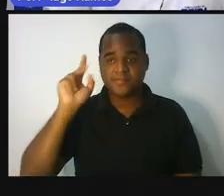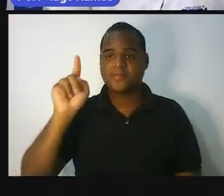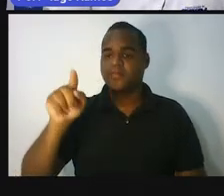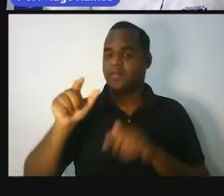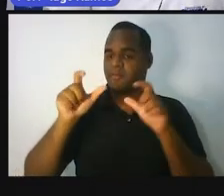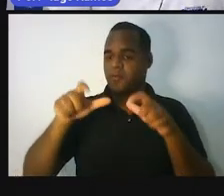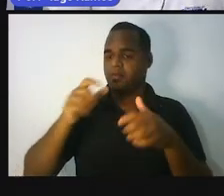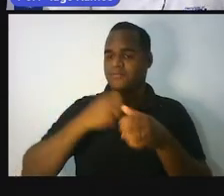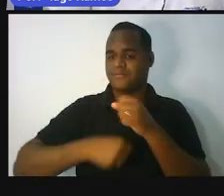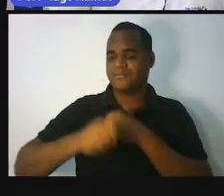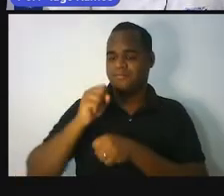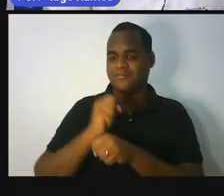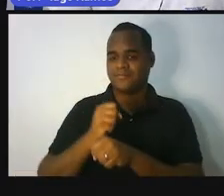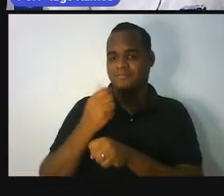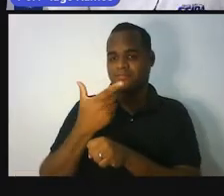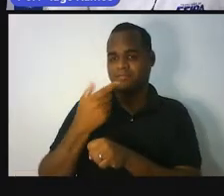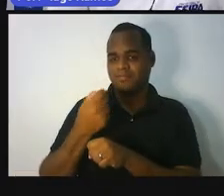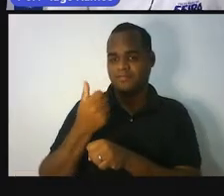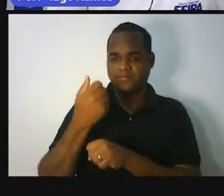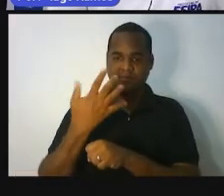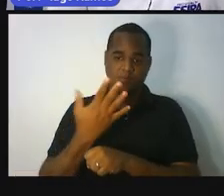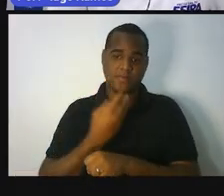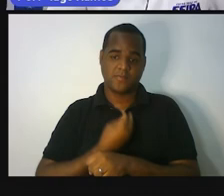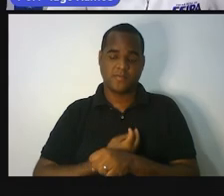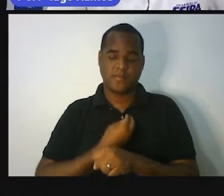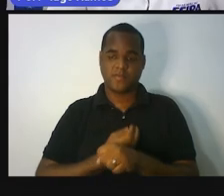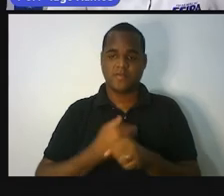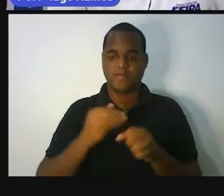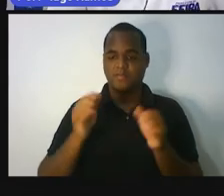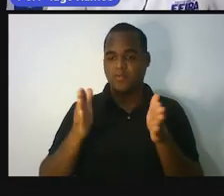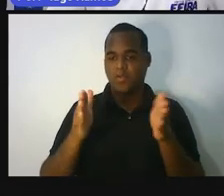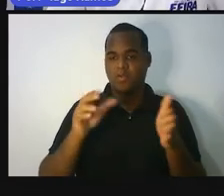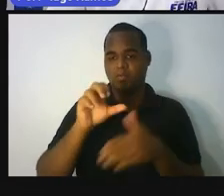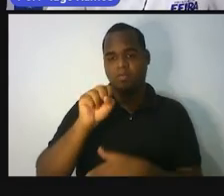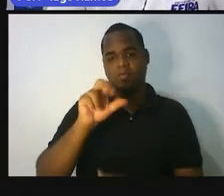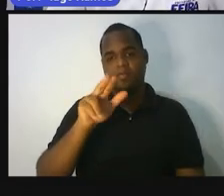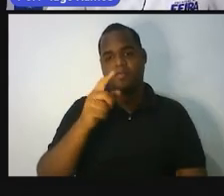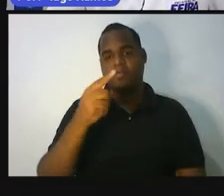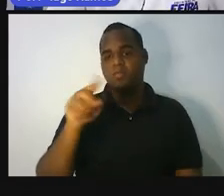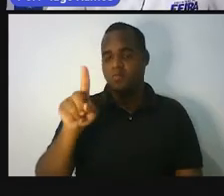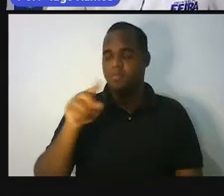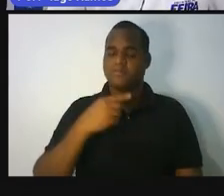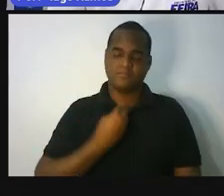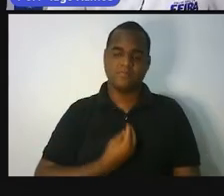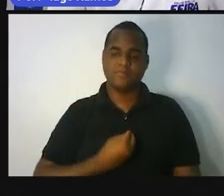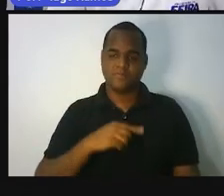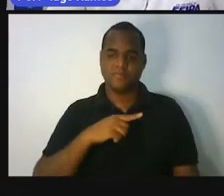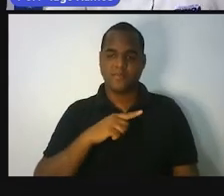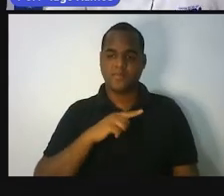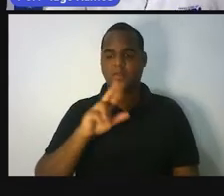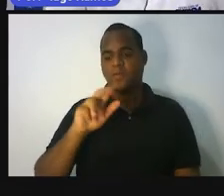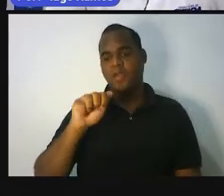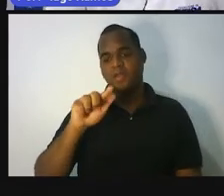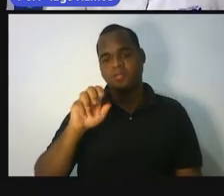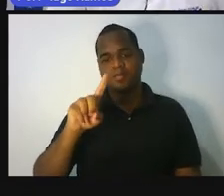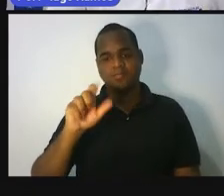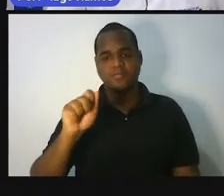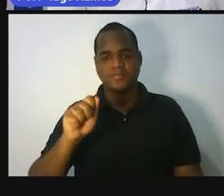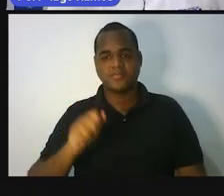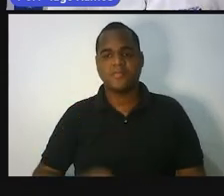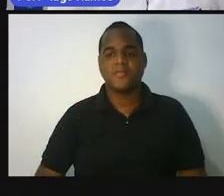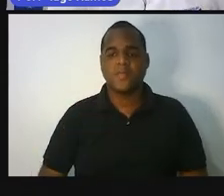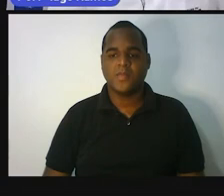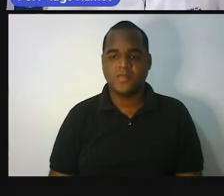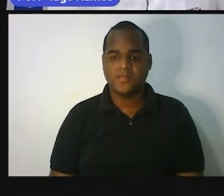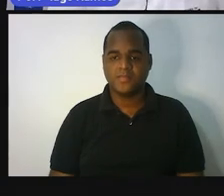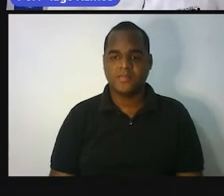habitavam no país de Uganda e no país do Sudão no ano de 2014. Tá